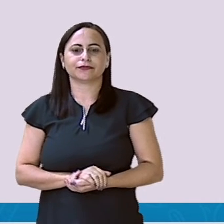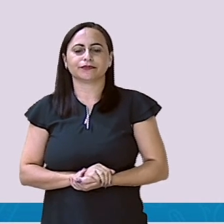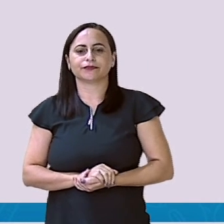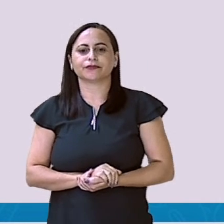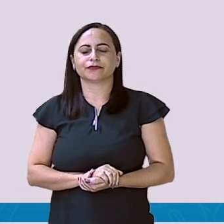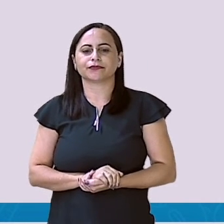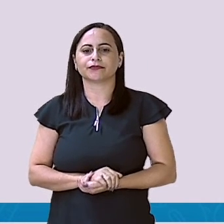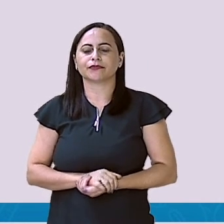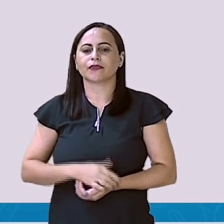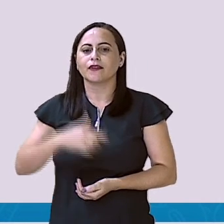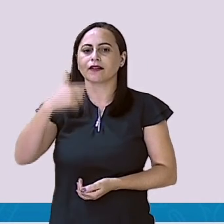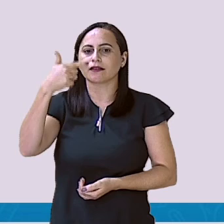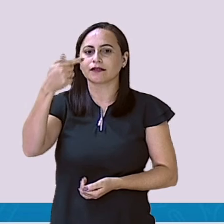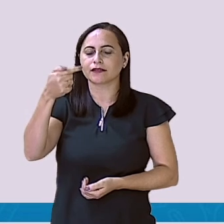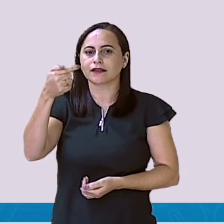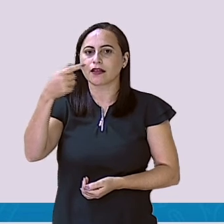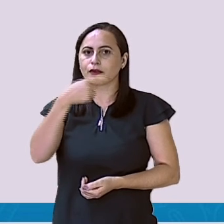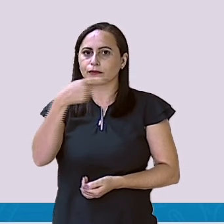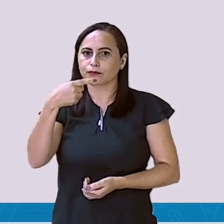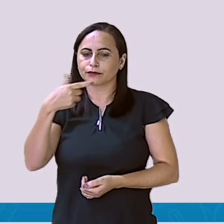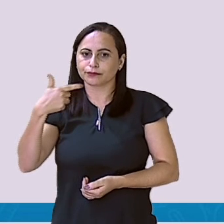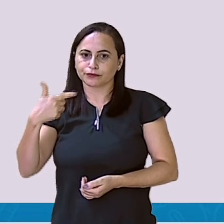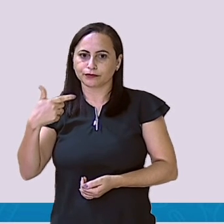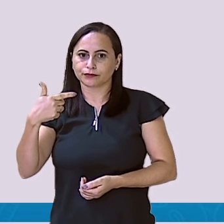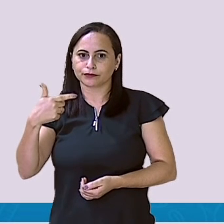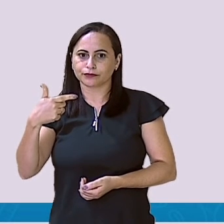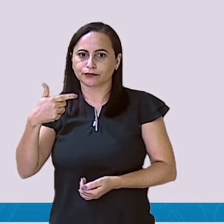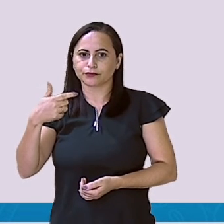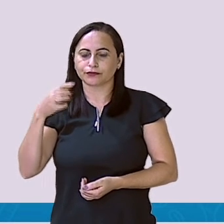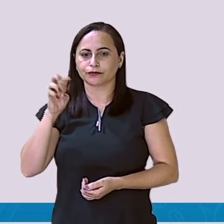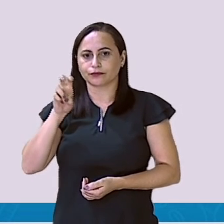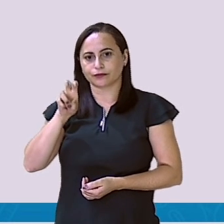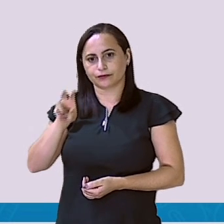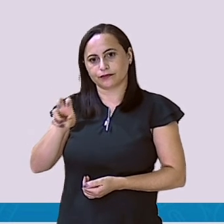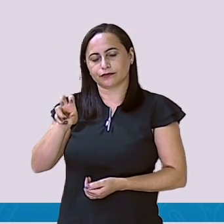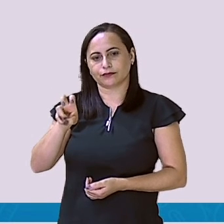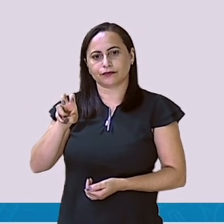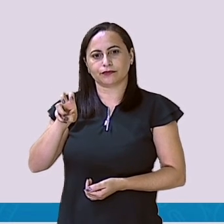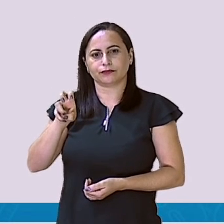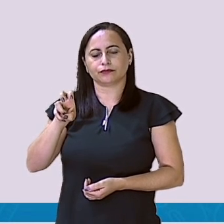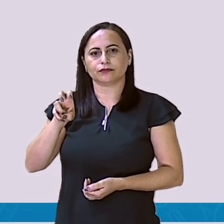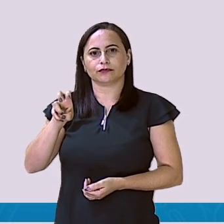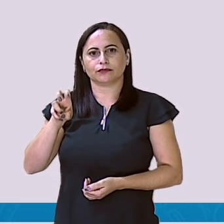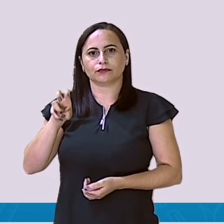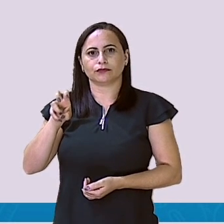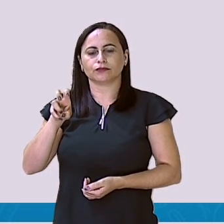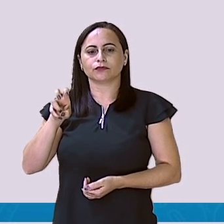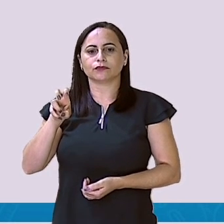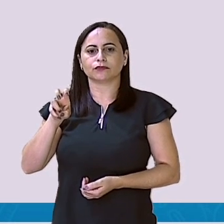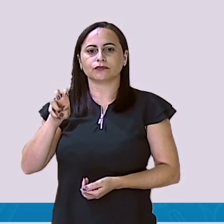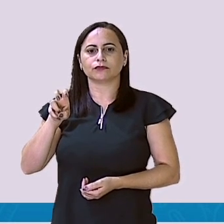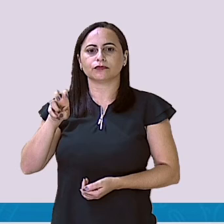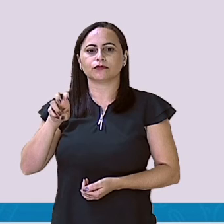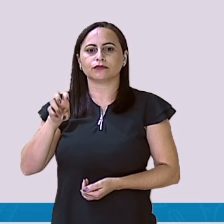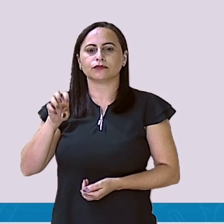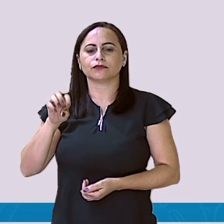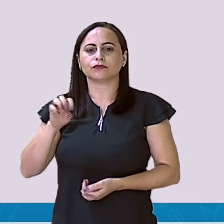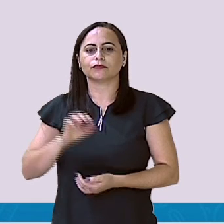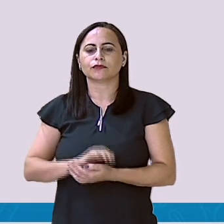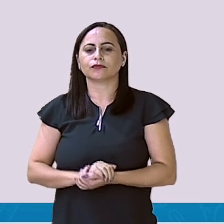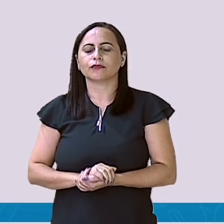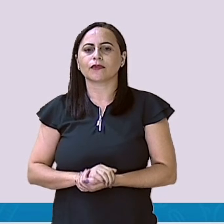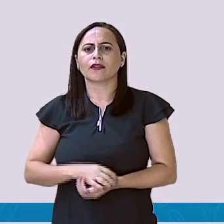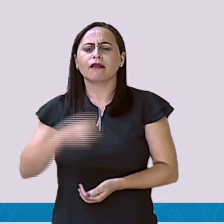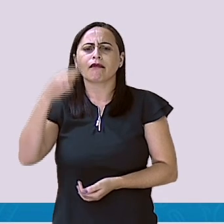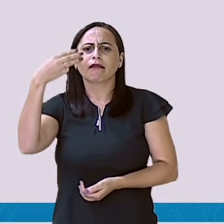E de 7 eu tiro 2, eu fico com 5. E tem